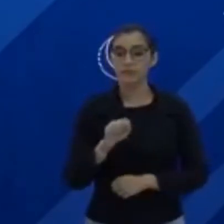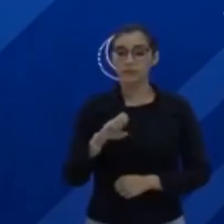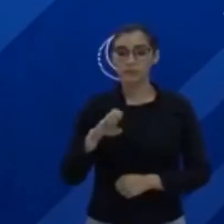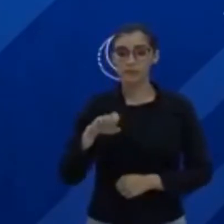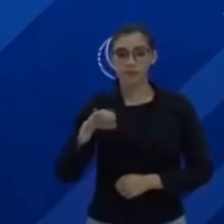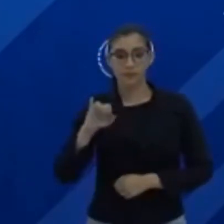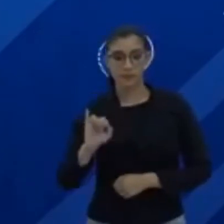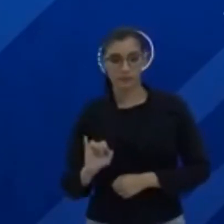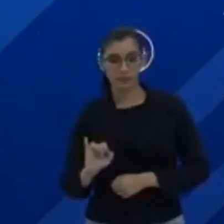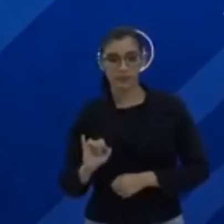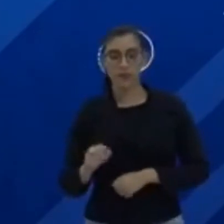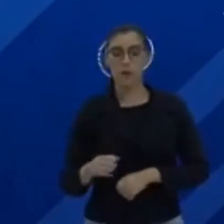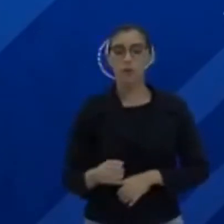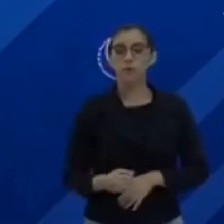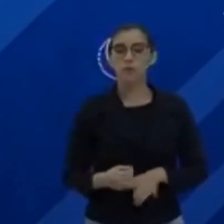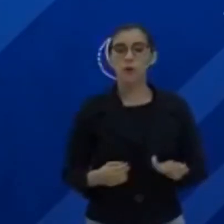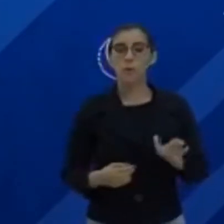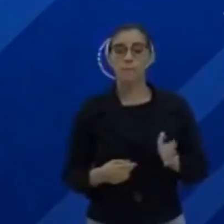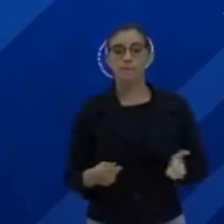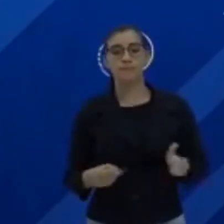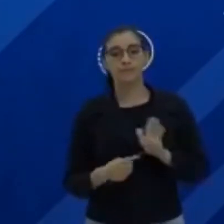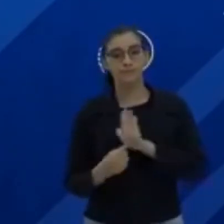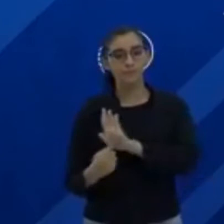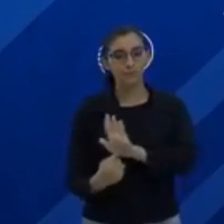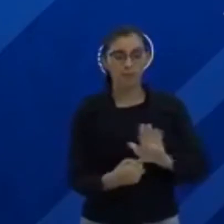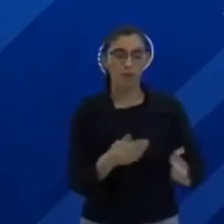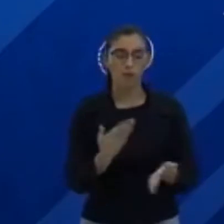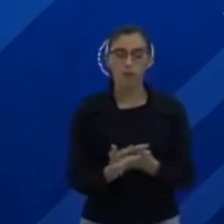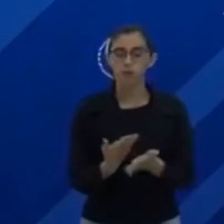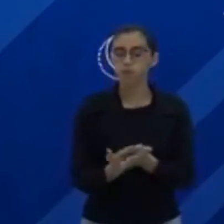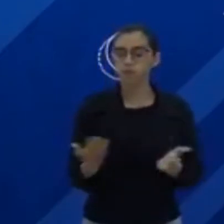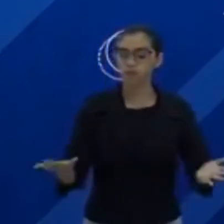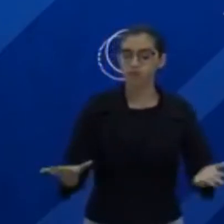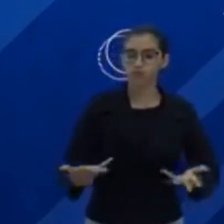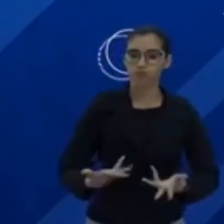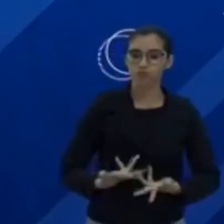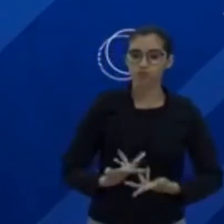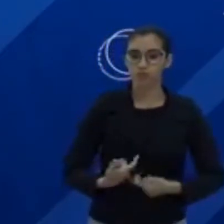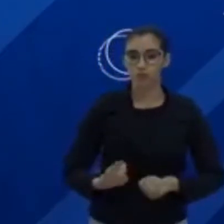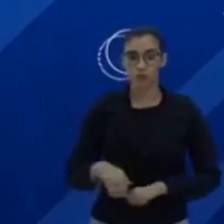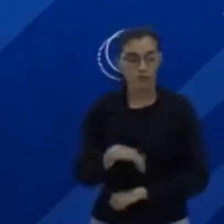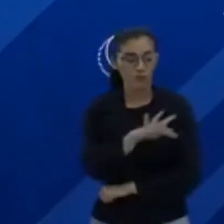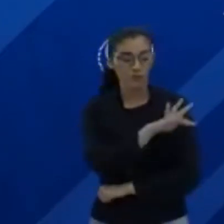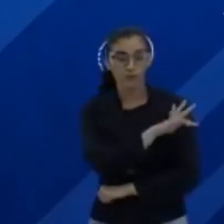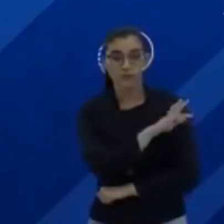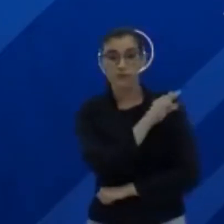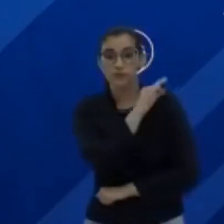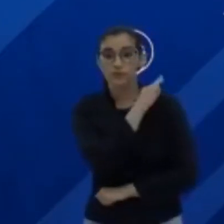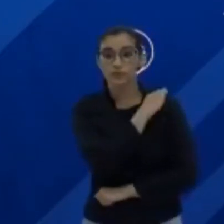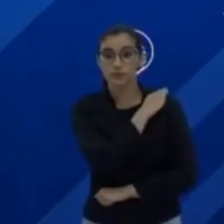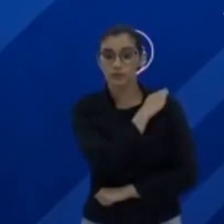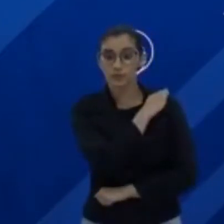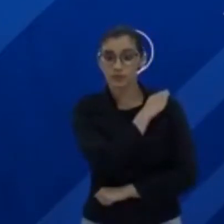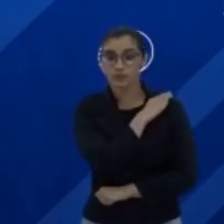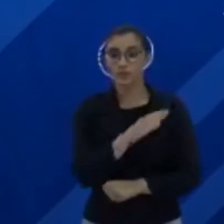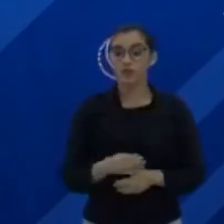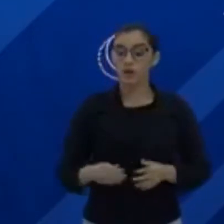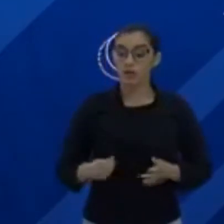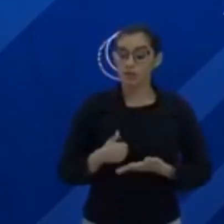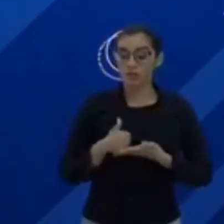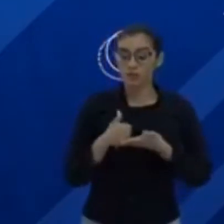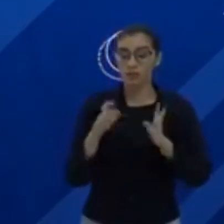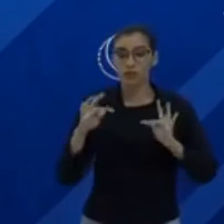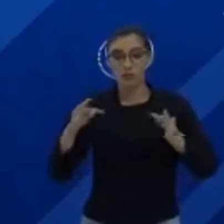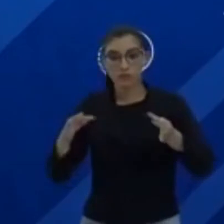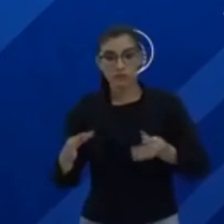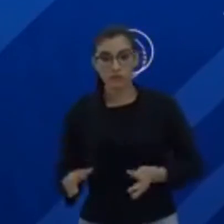Centro de Mídia do Estado do Pará. O SEI leva a educação de qualidade do ensino regular mediado por tecnologia, atendendo